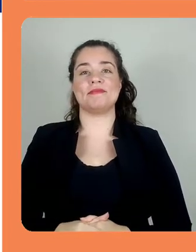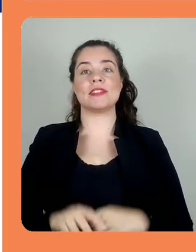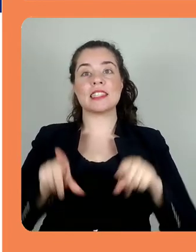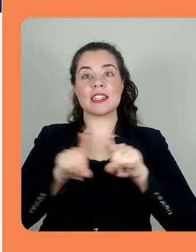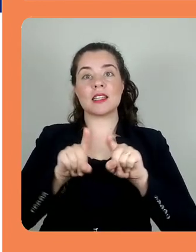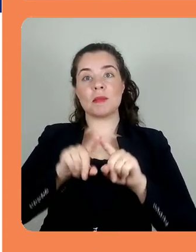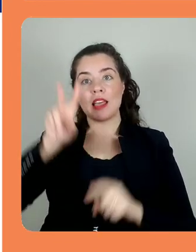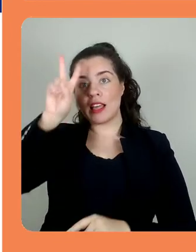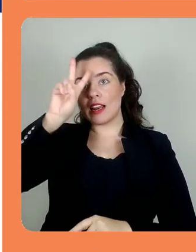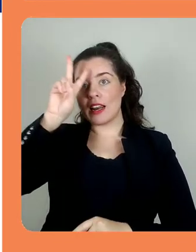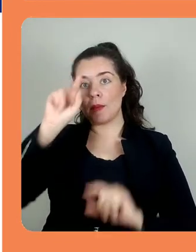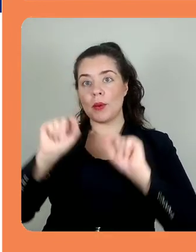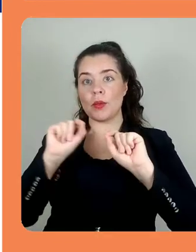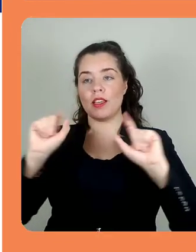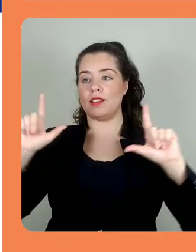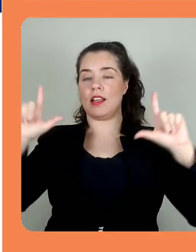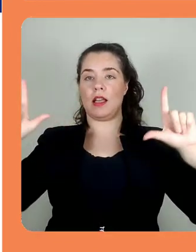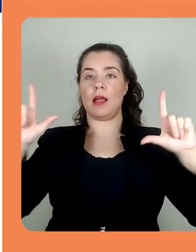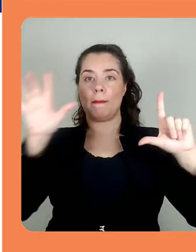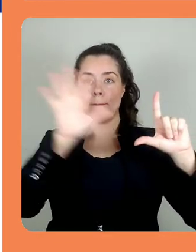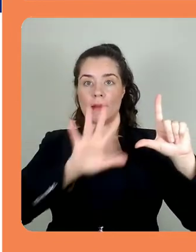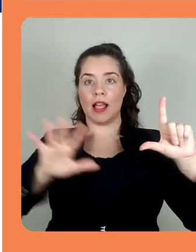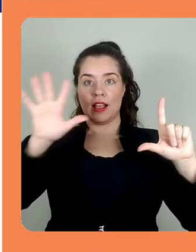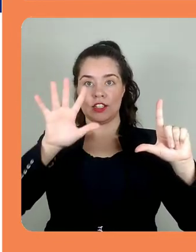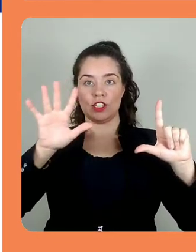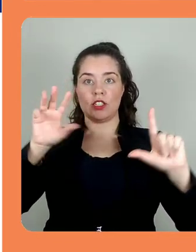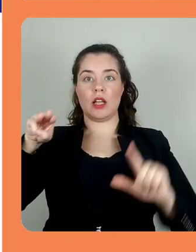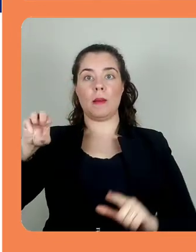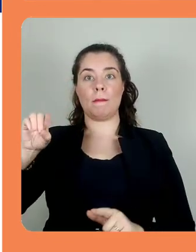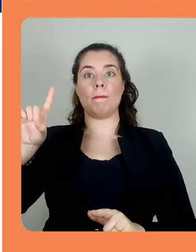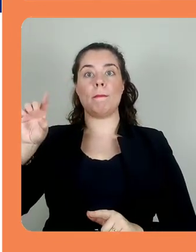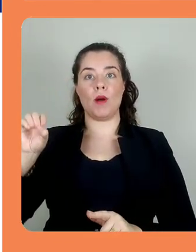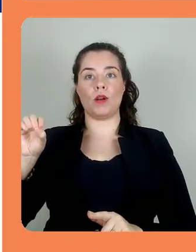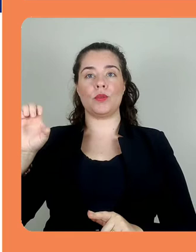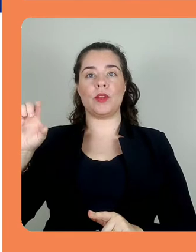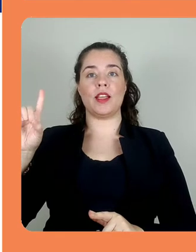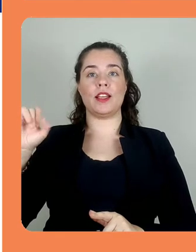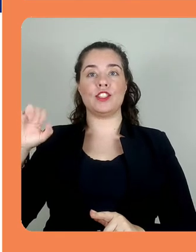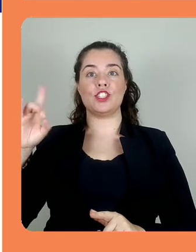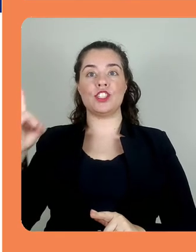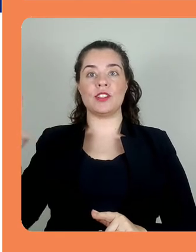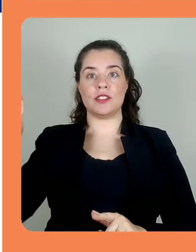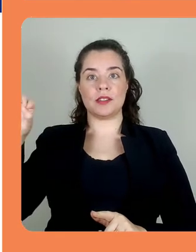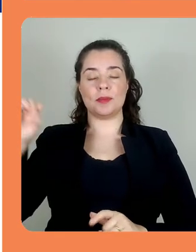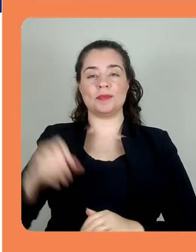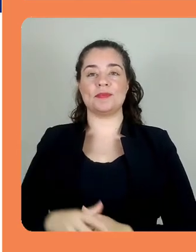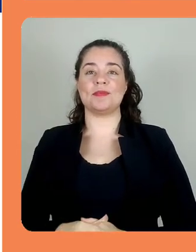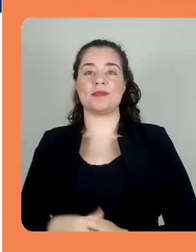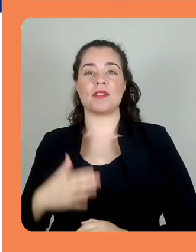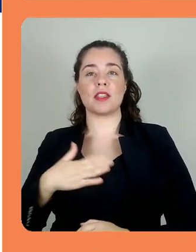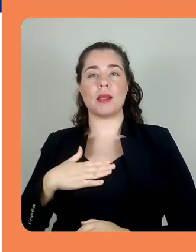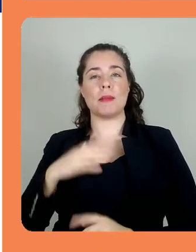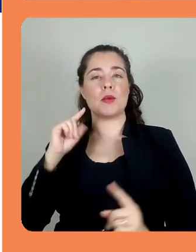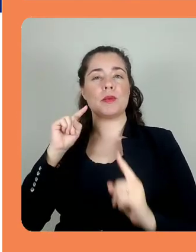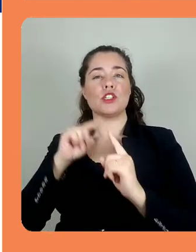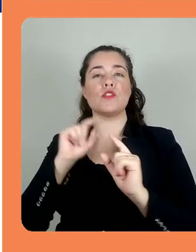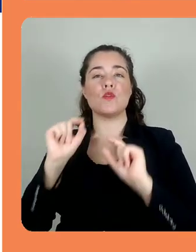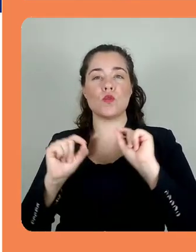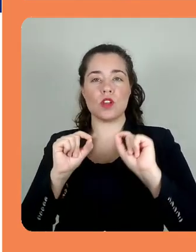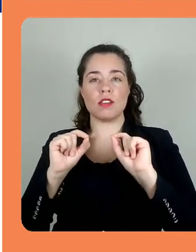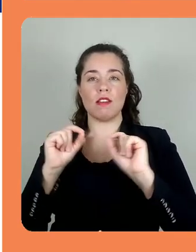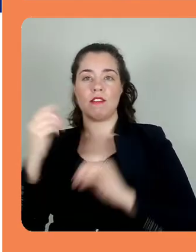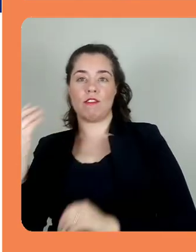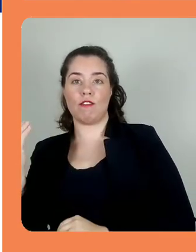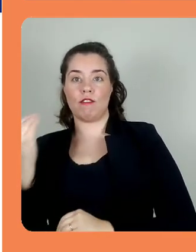Lembre-se sempre que vocês devem estar no modo edição, certo? Bom, a minha ideia então